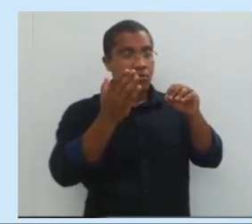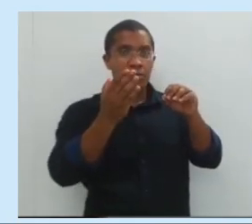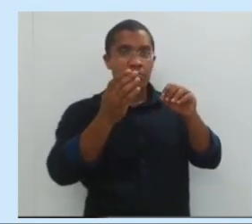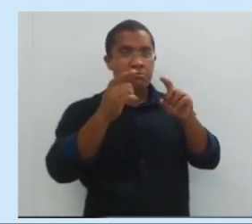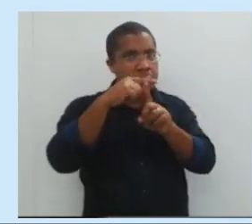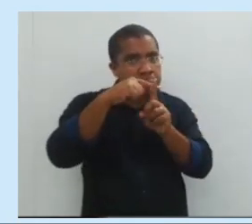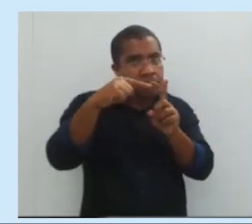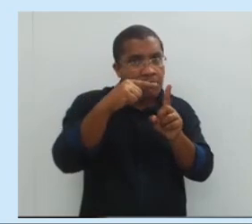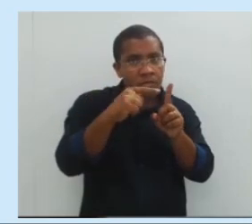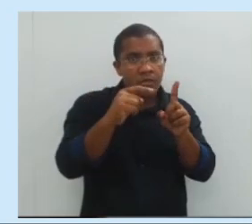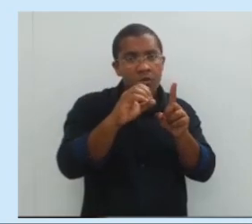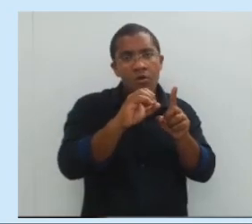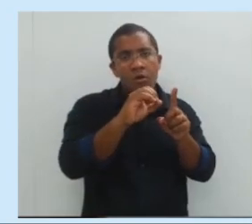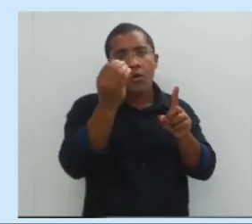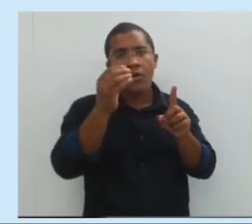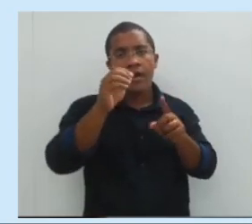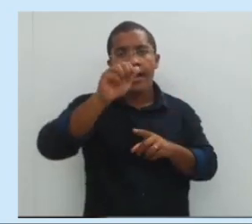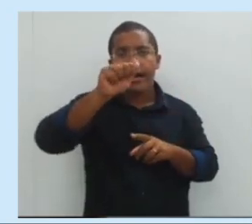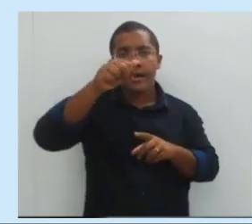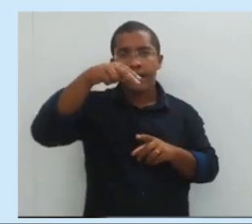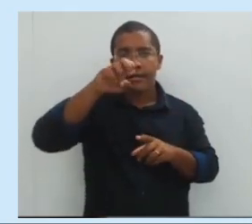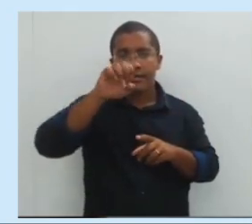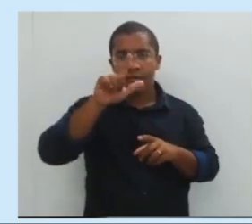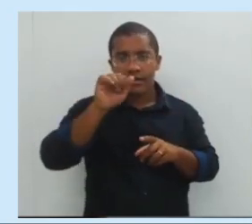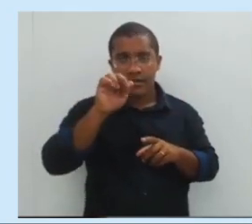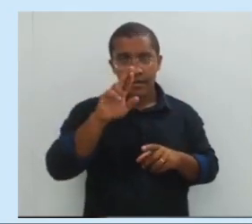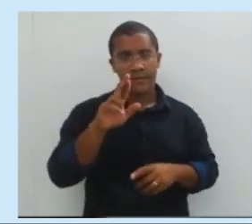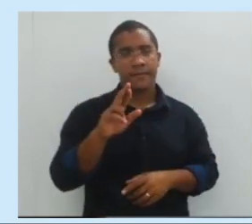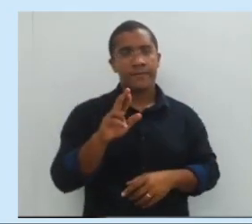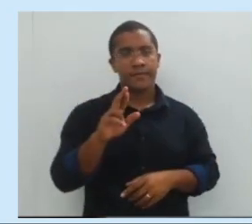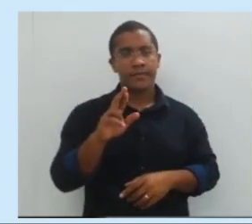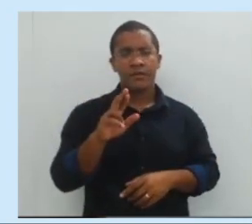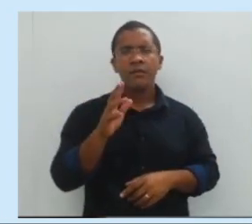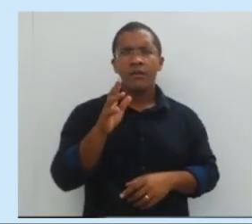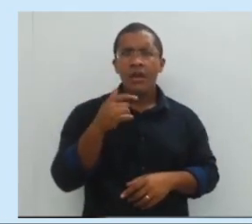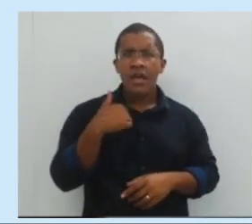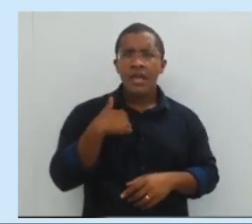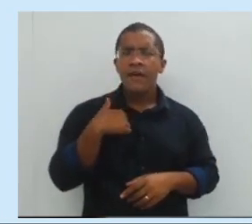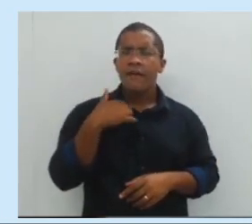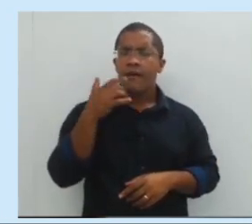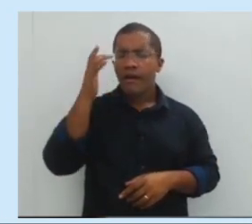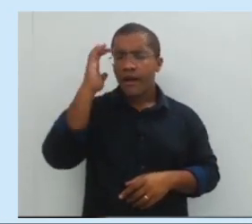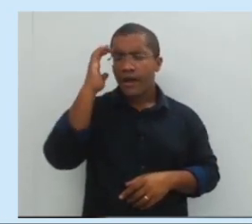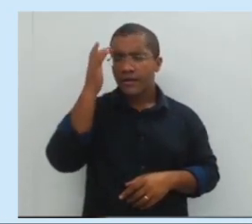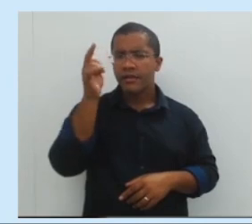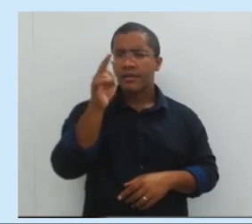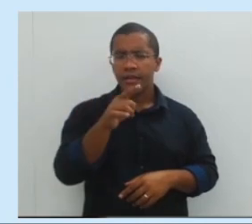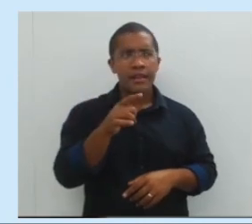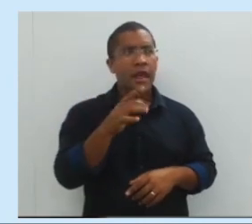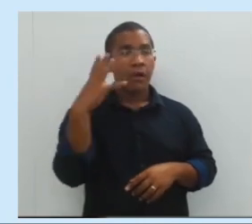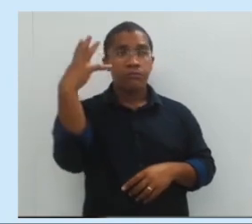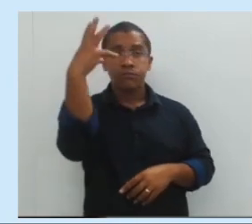Na minha opinião, na minha modéstia opinião, eu acho a eclipse solar anelar a mais bonita.